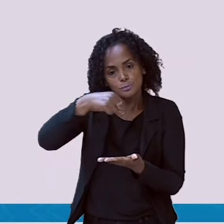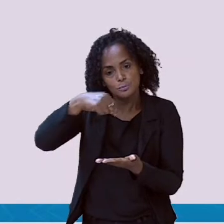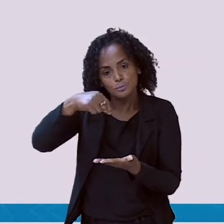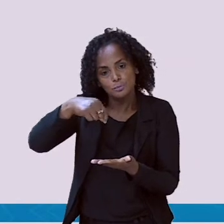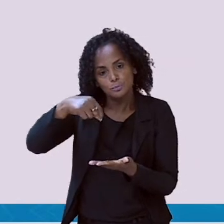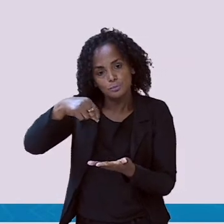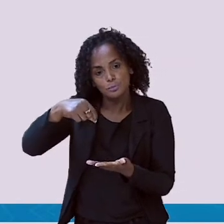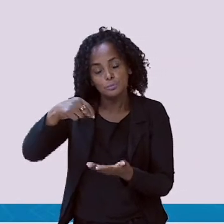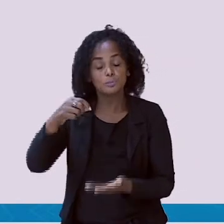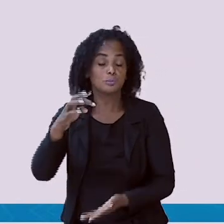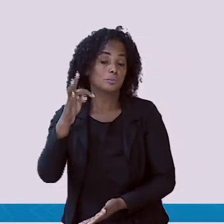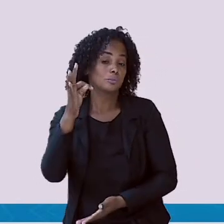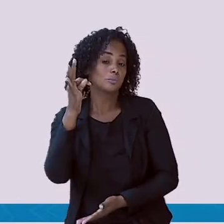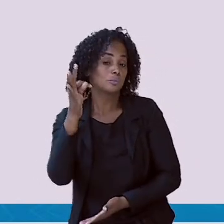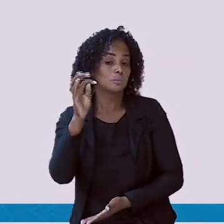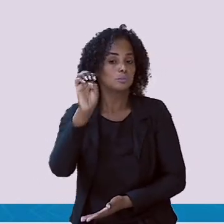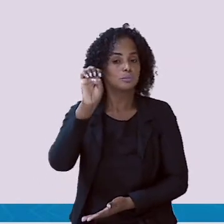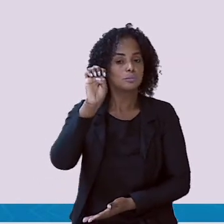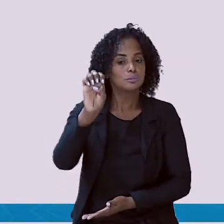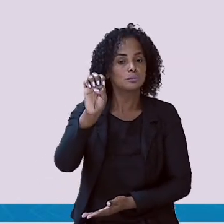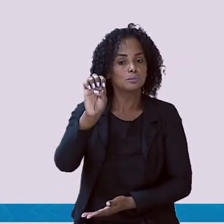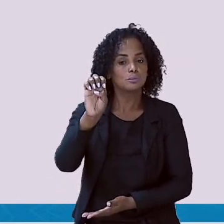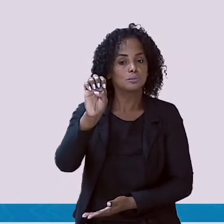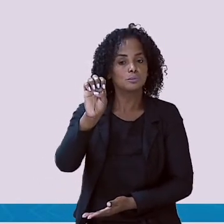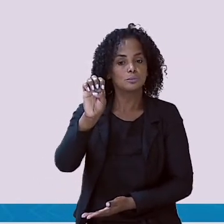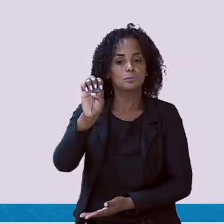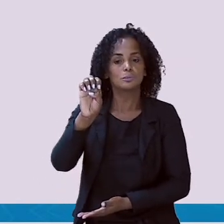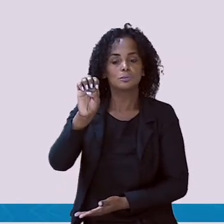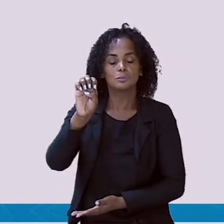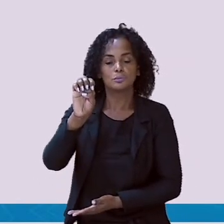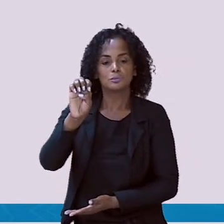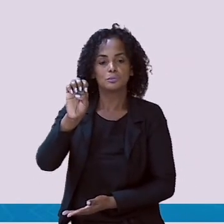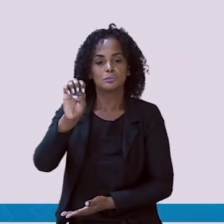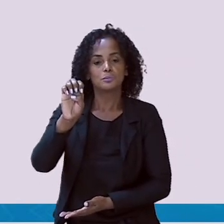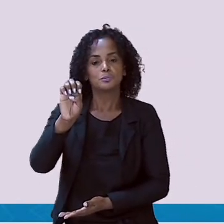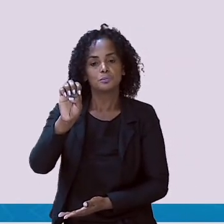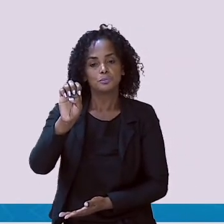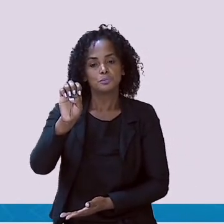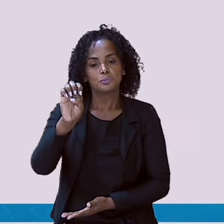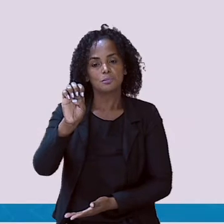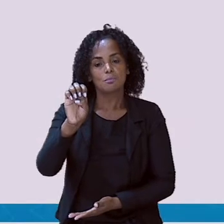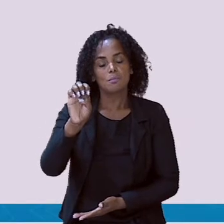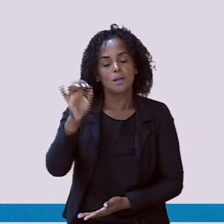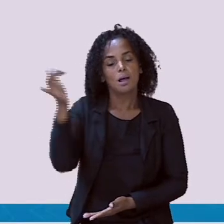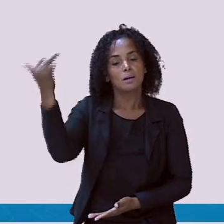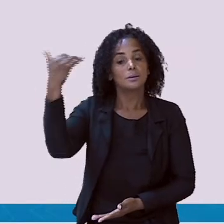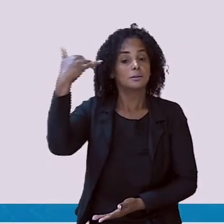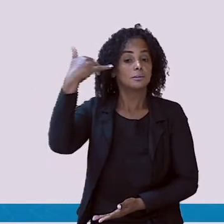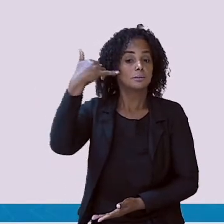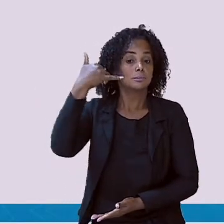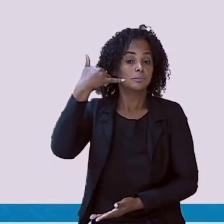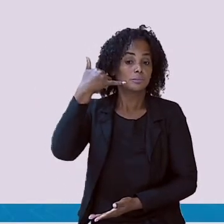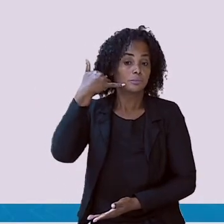letra E. Muito bem. Tele.